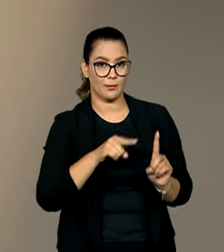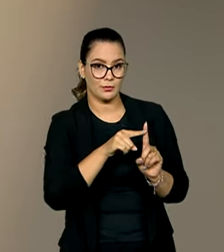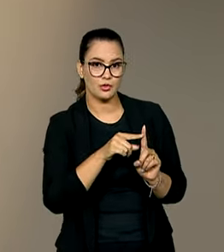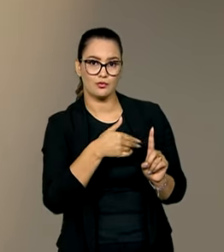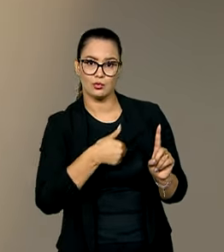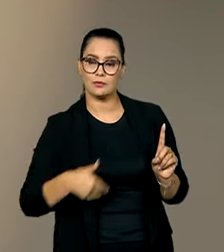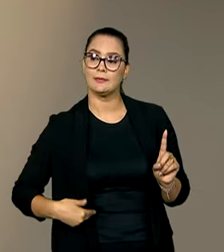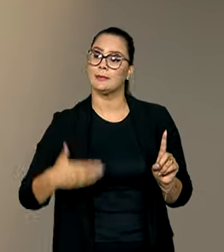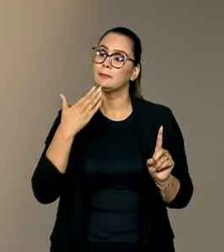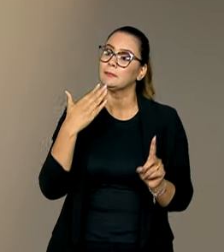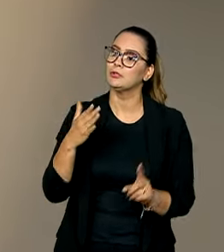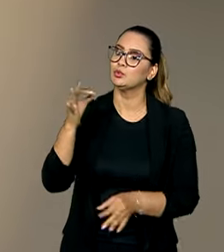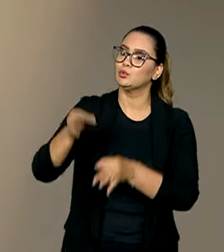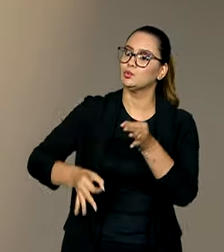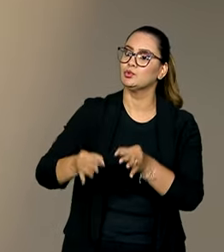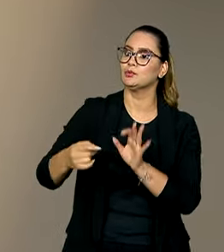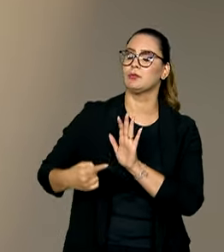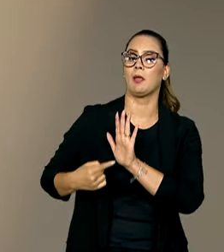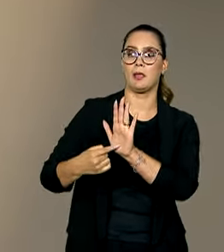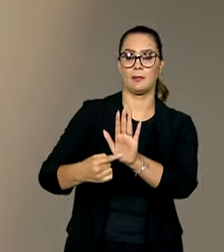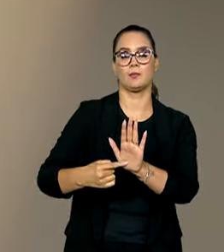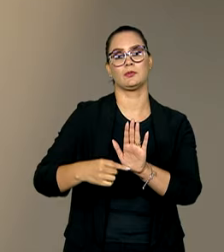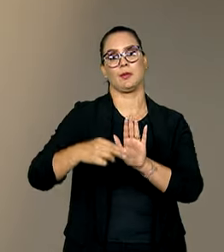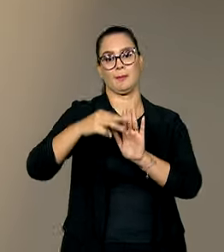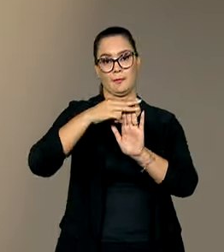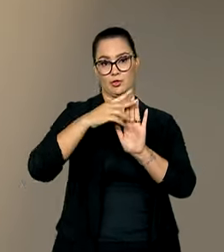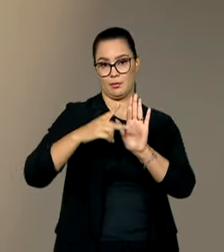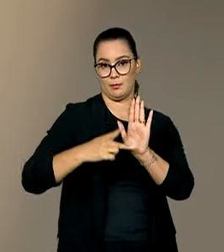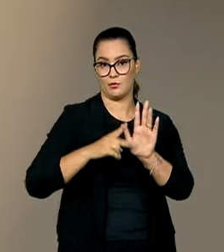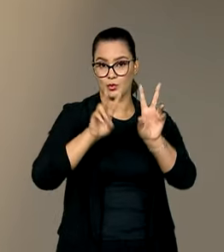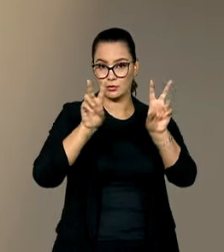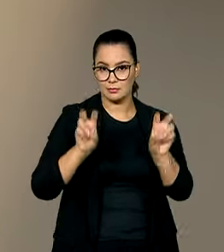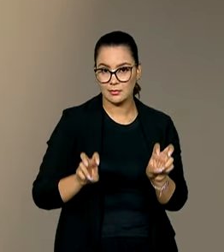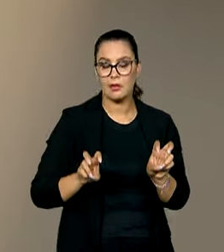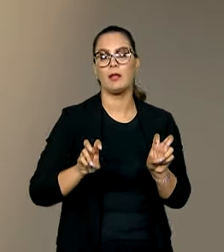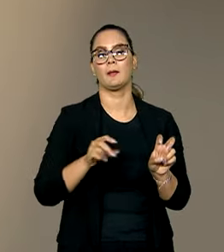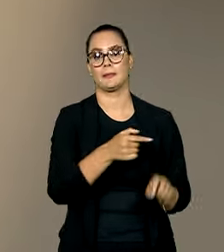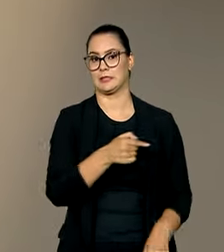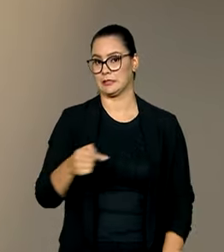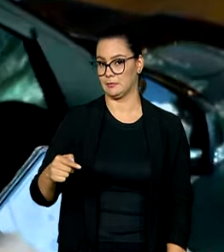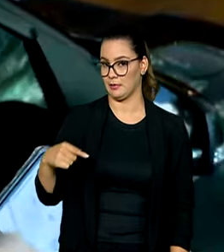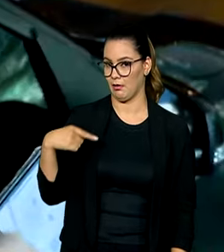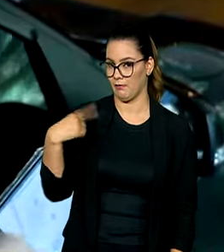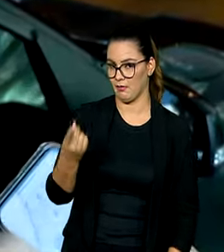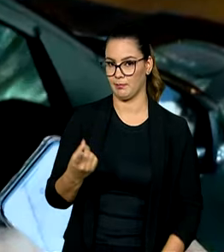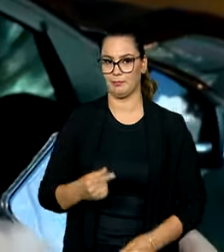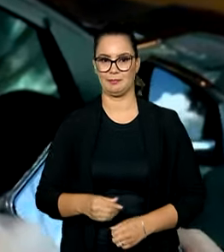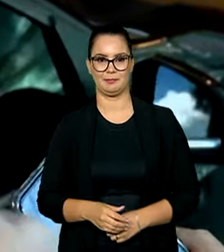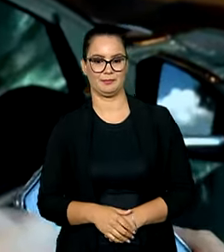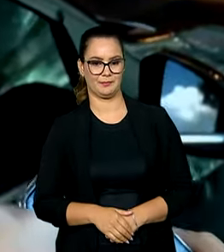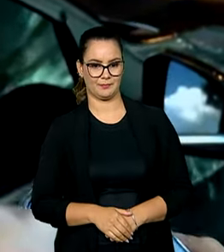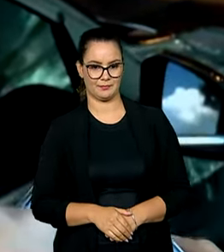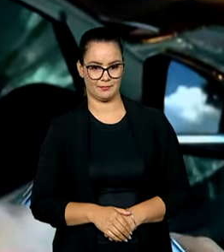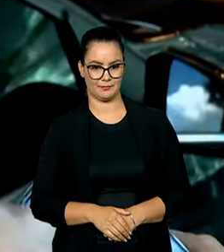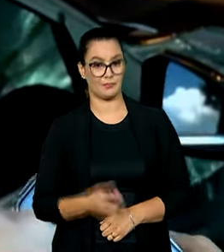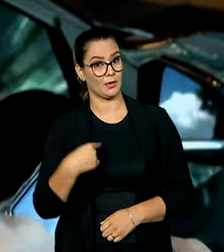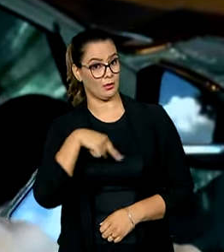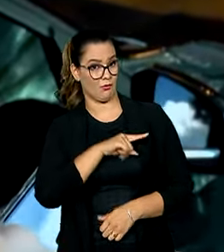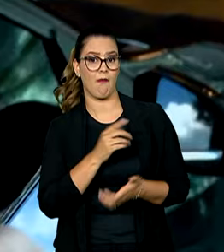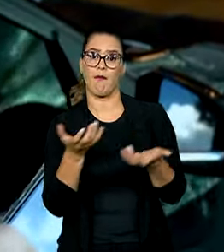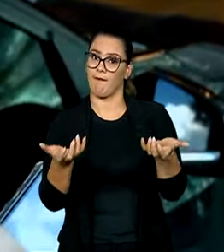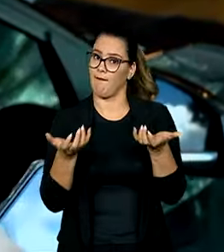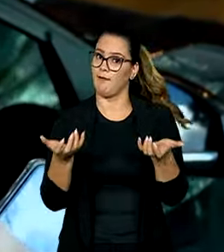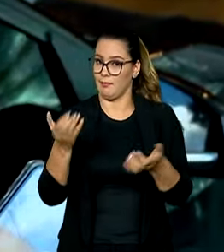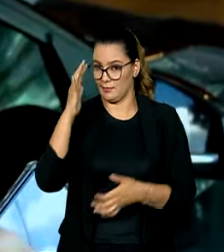recorrer à justiça e apresentar uma medida provisória sobre o tema na semana que vem. Nós queremos uma solução.